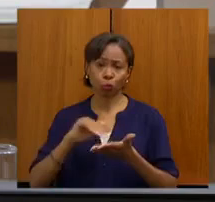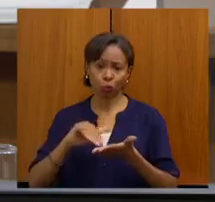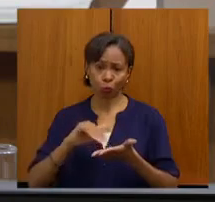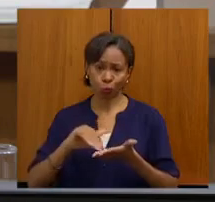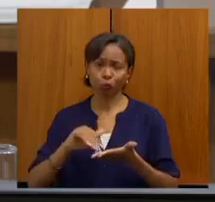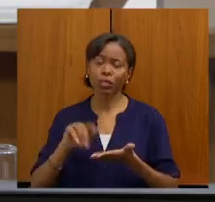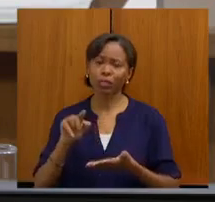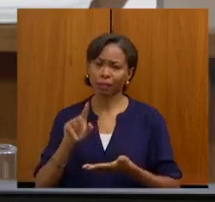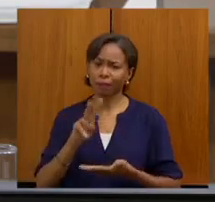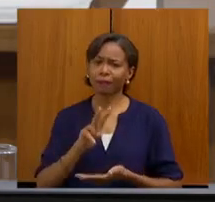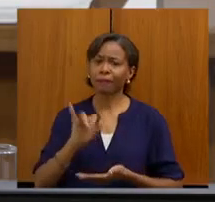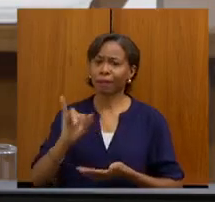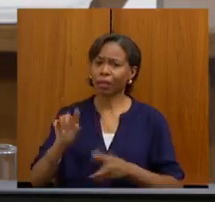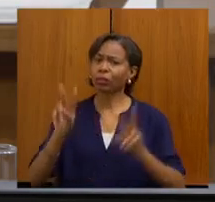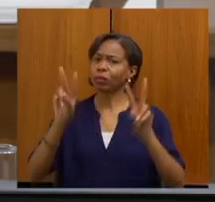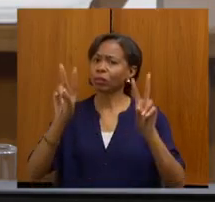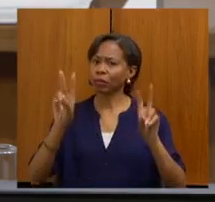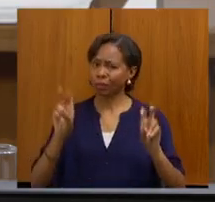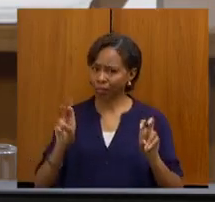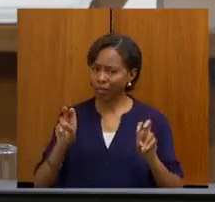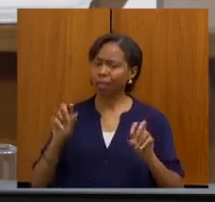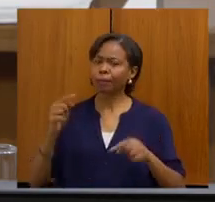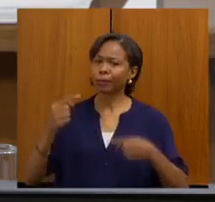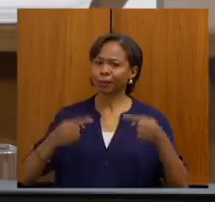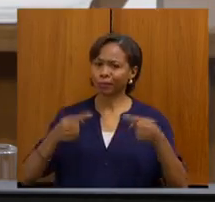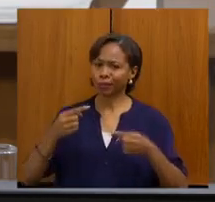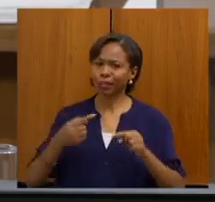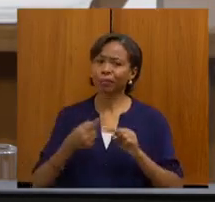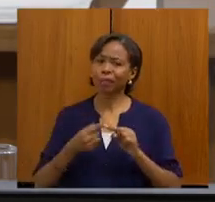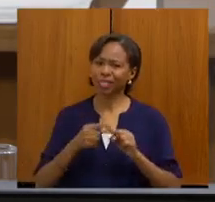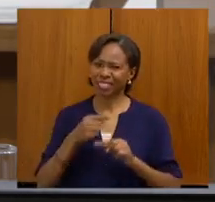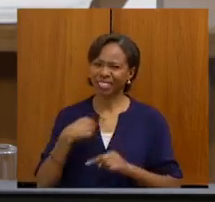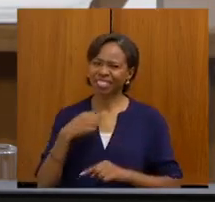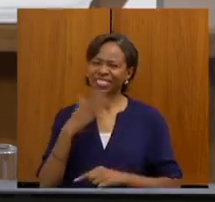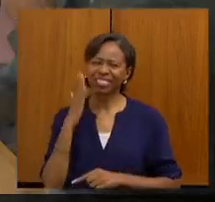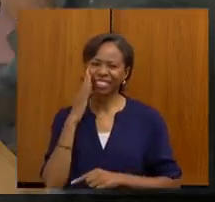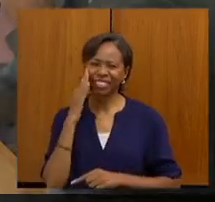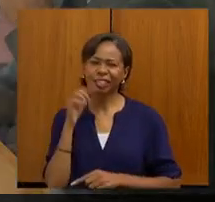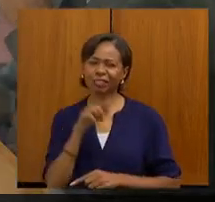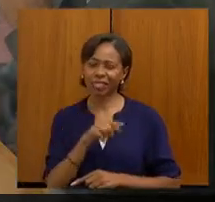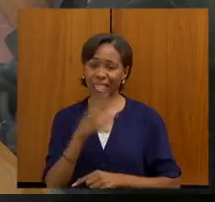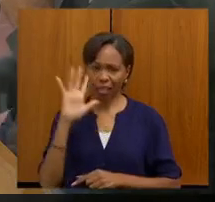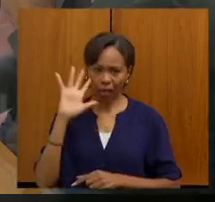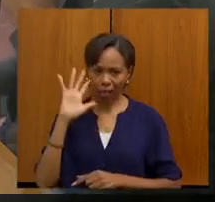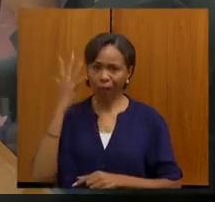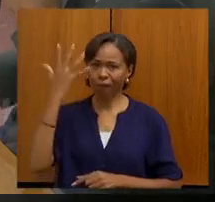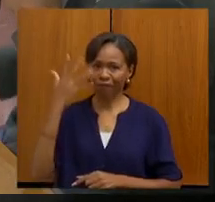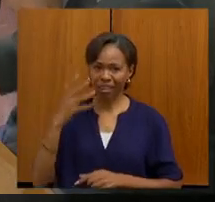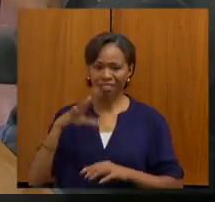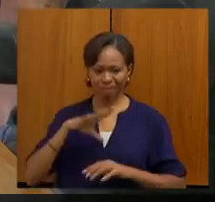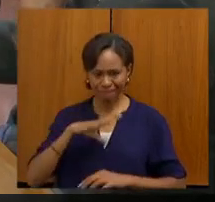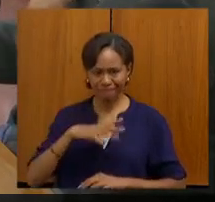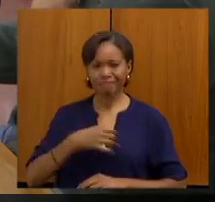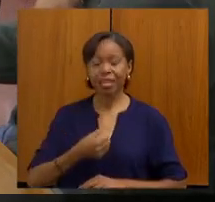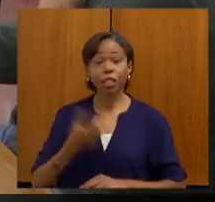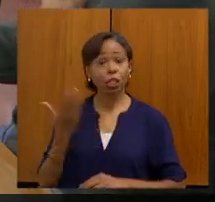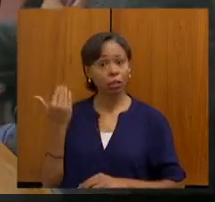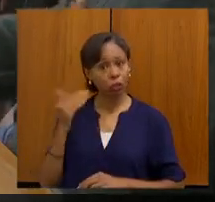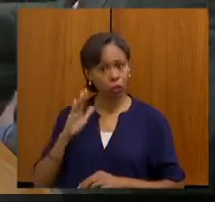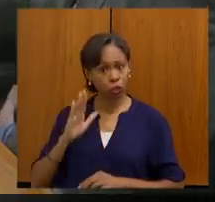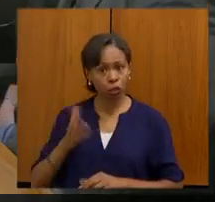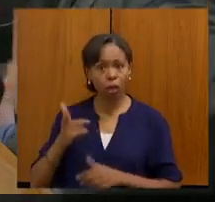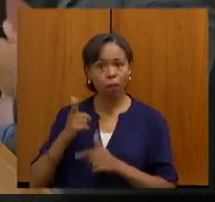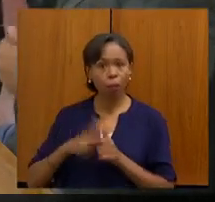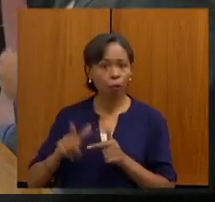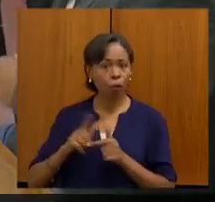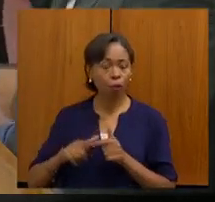tema e discutir esse tema, porque eu sei do seu afinco quando você quer resolver algumas coisas, já resolvemos situações complicadíssimas,